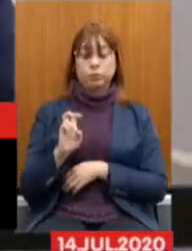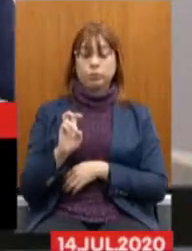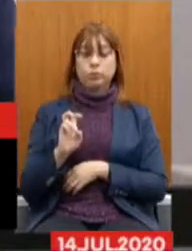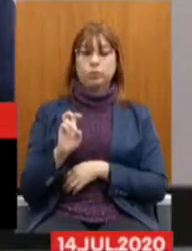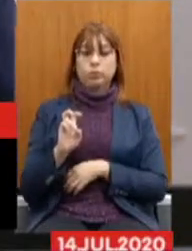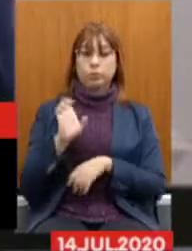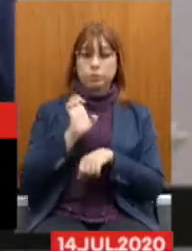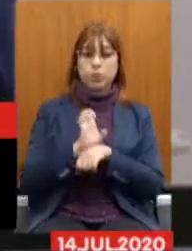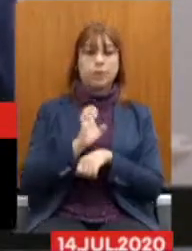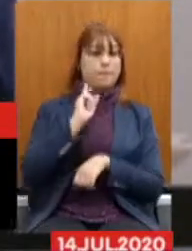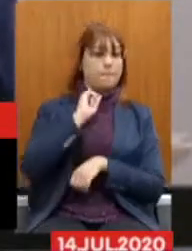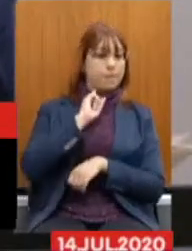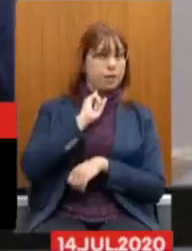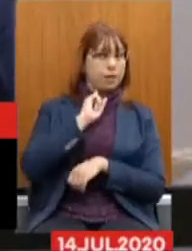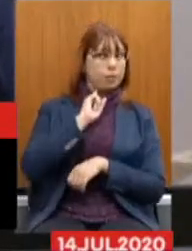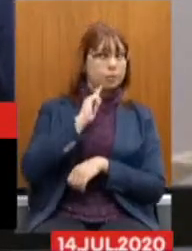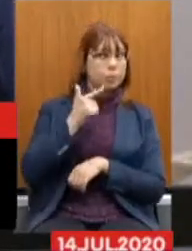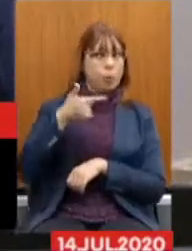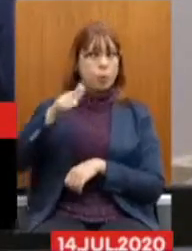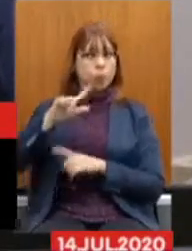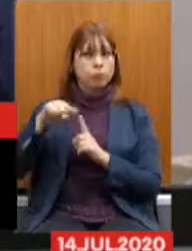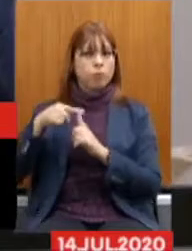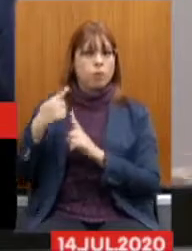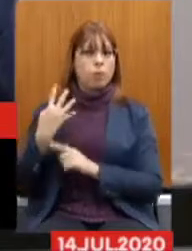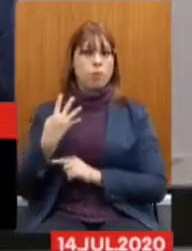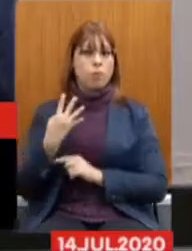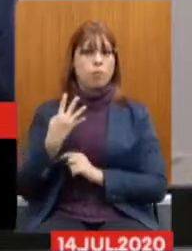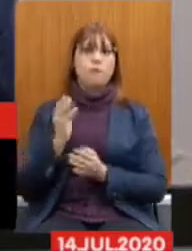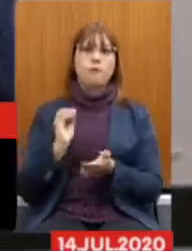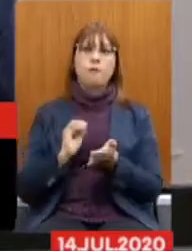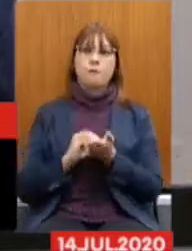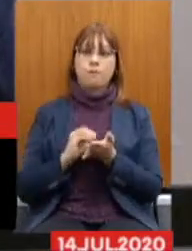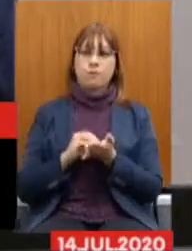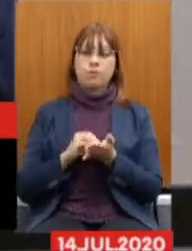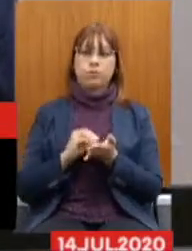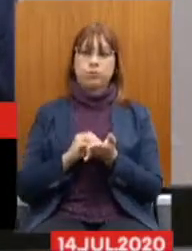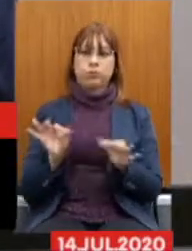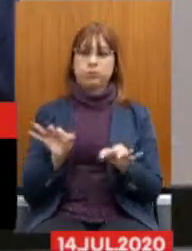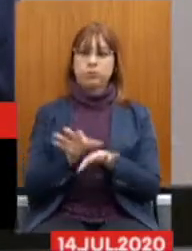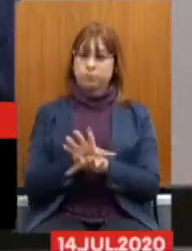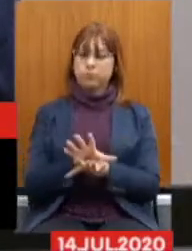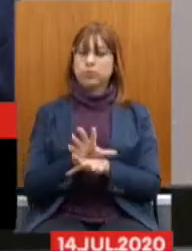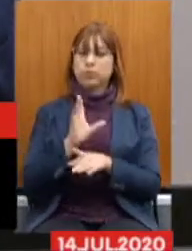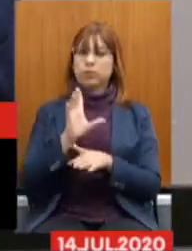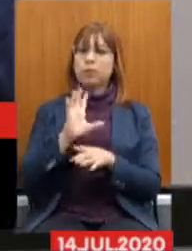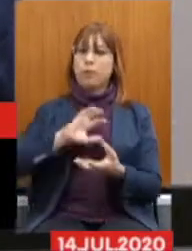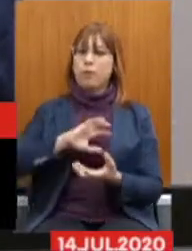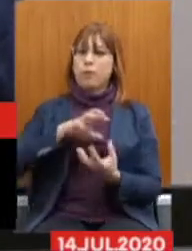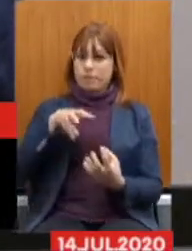e mais quatro, que ainda não foi feita esta reforma.